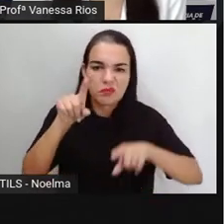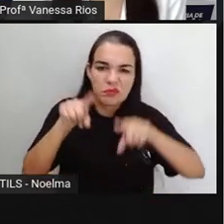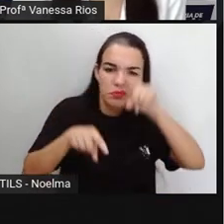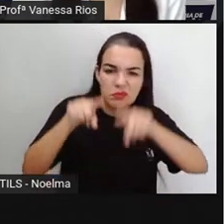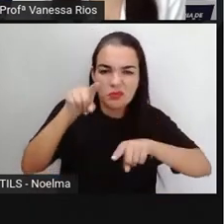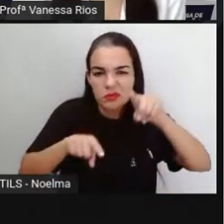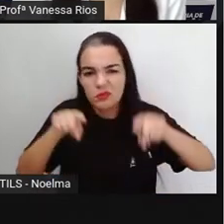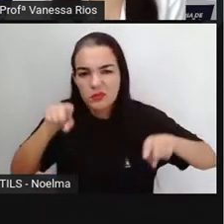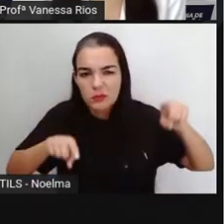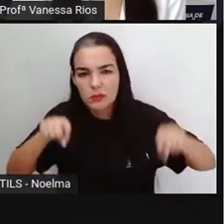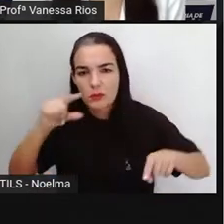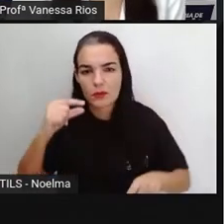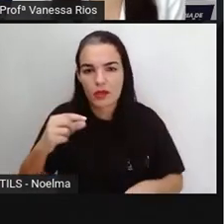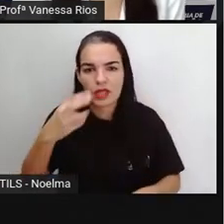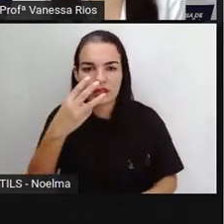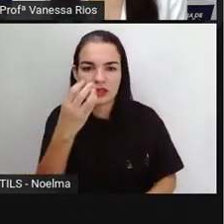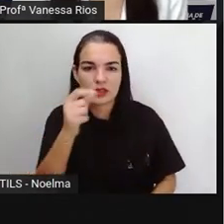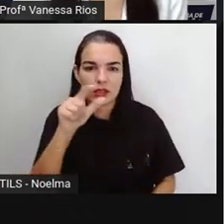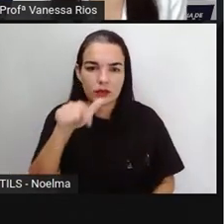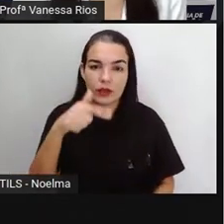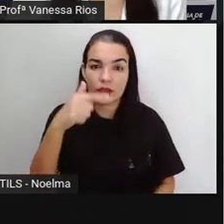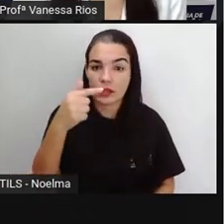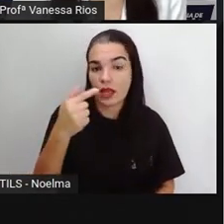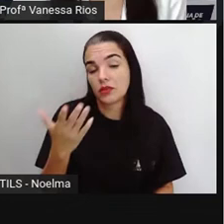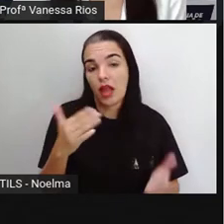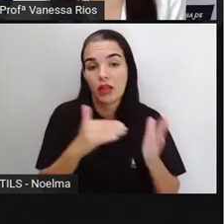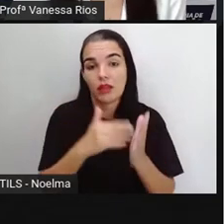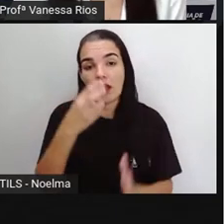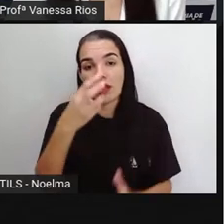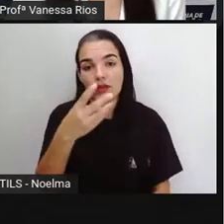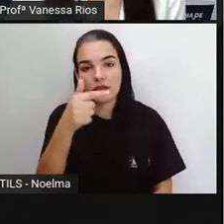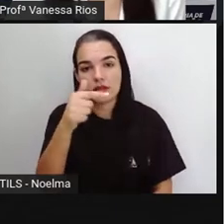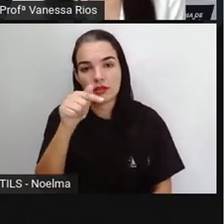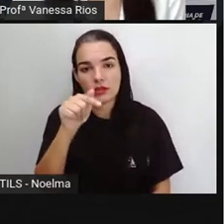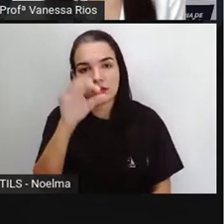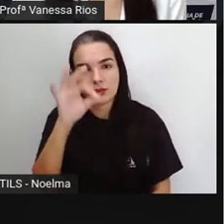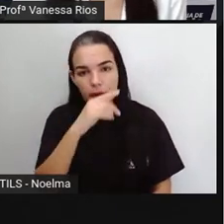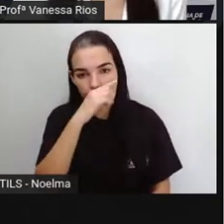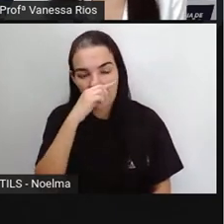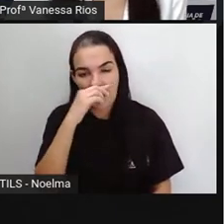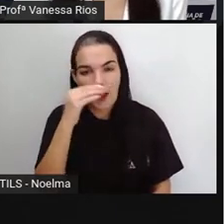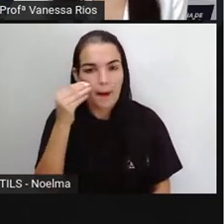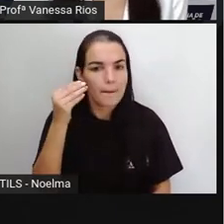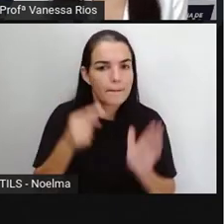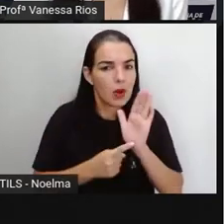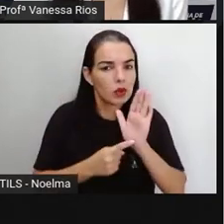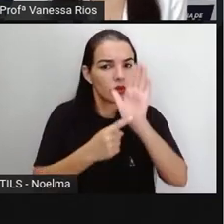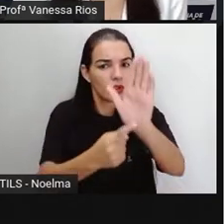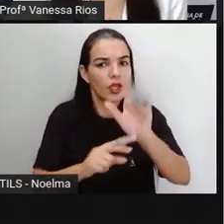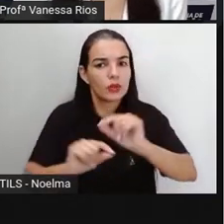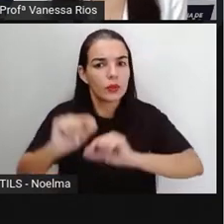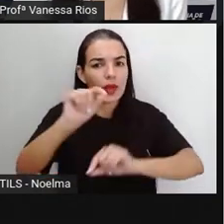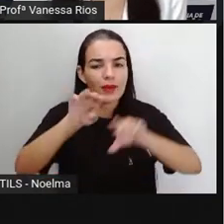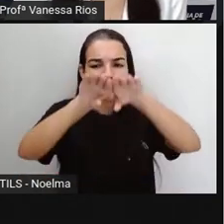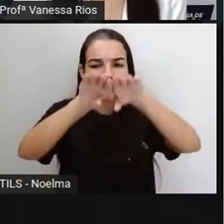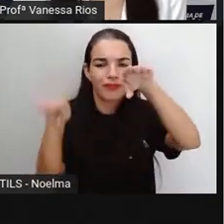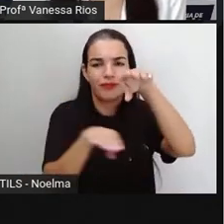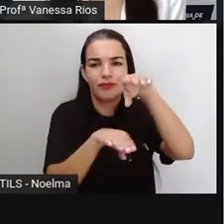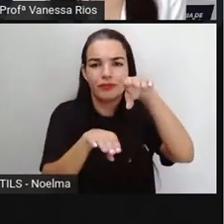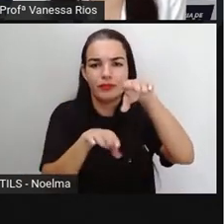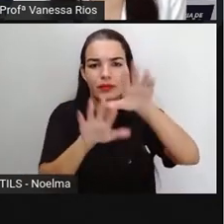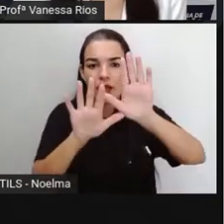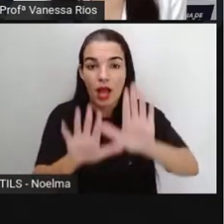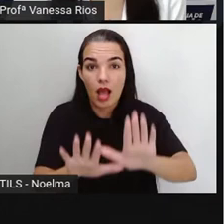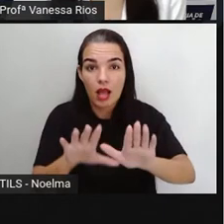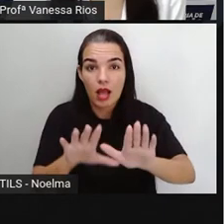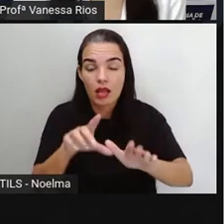para 37%, apontando uma estabilidade. Em 2016, porém, a tendência foi